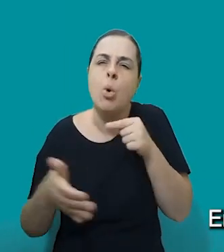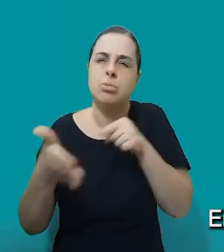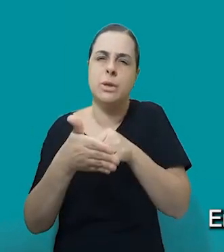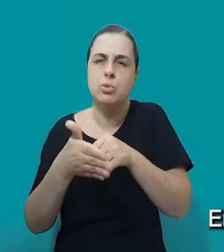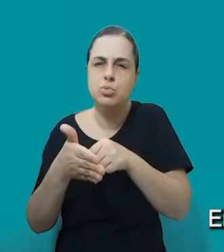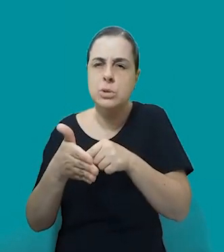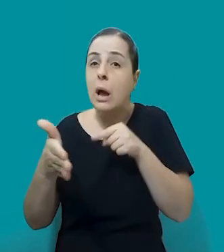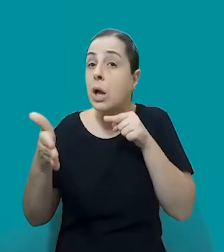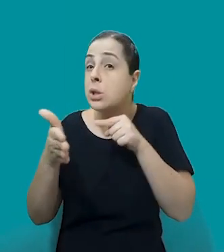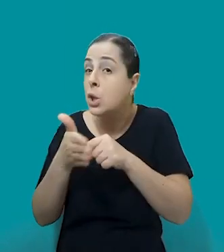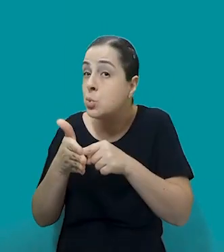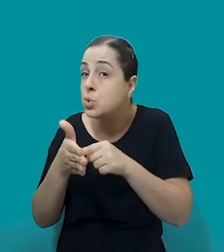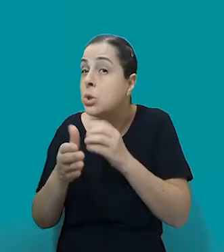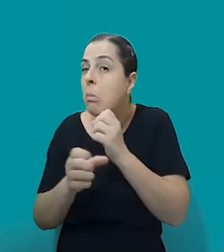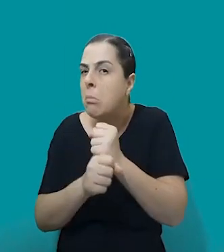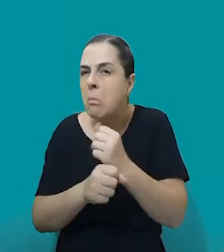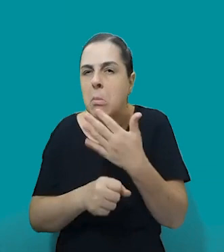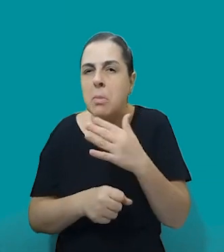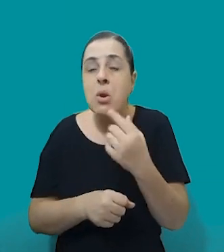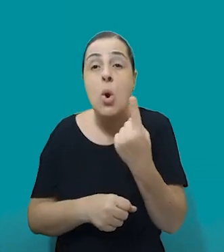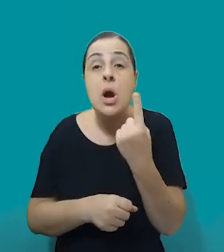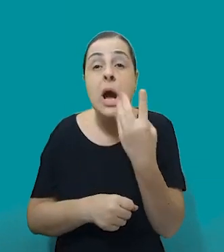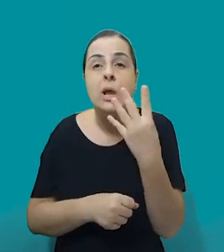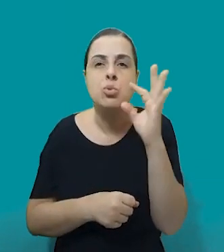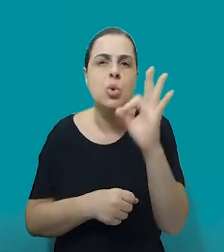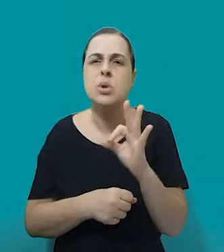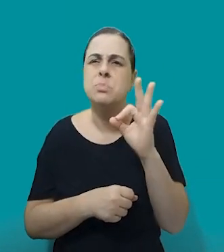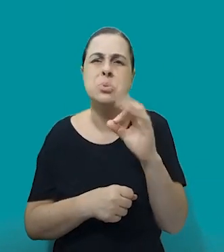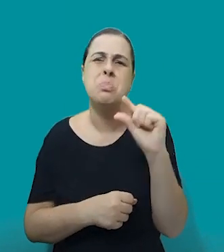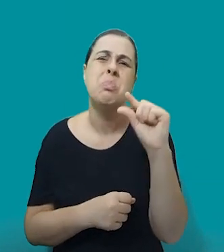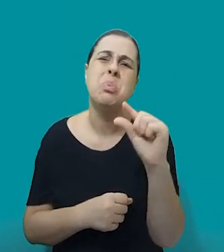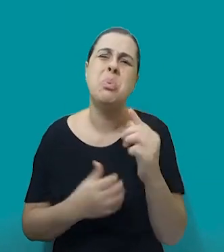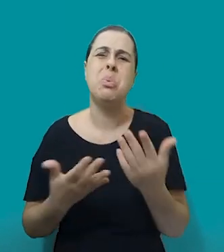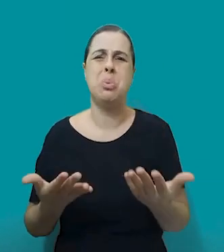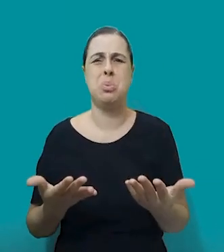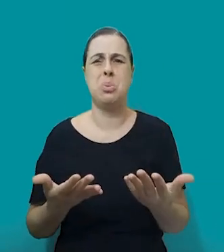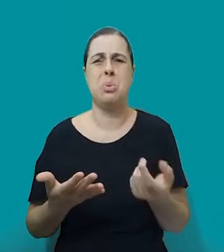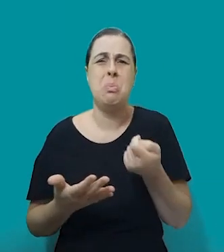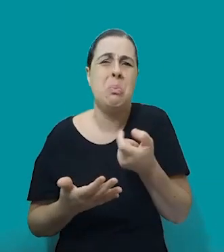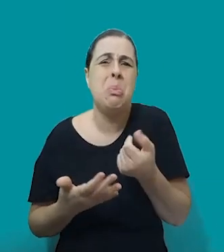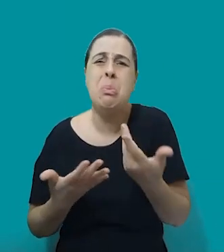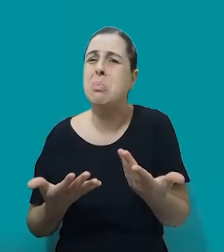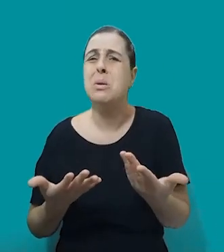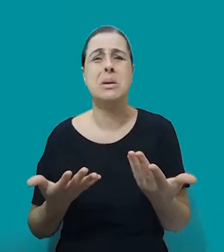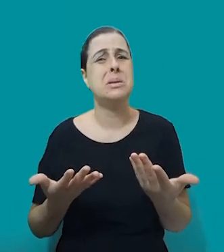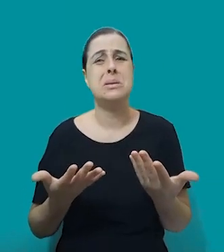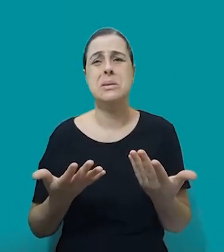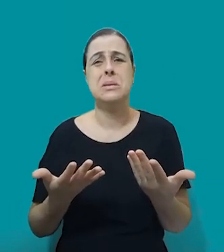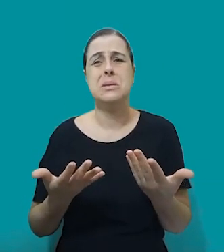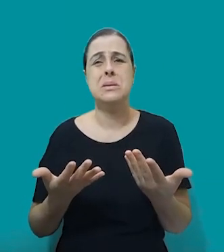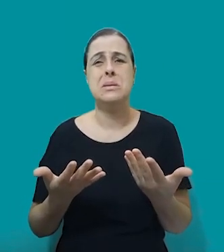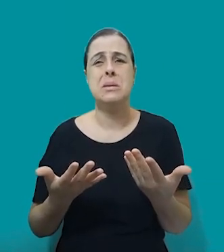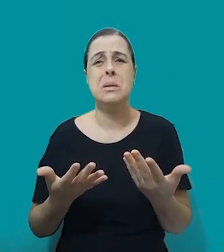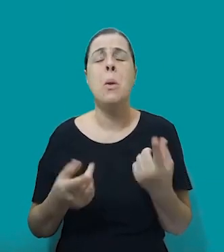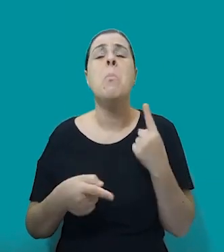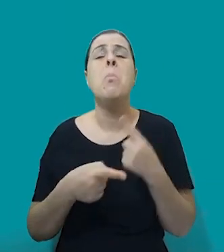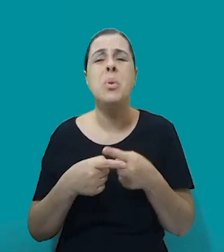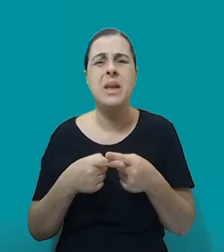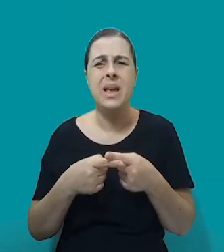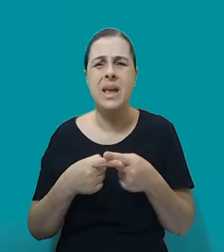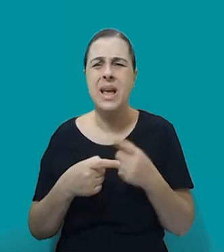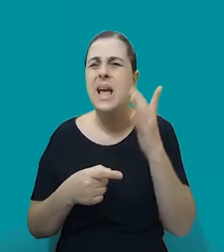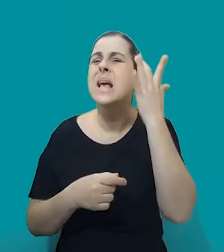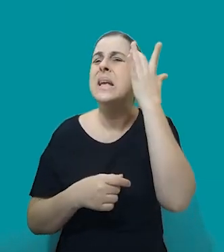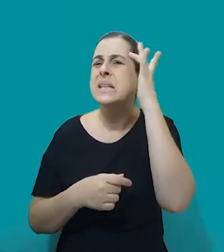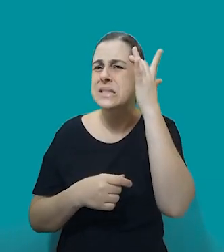muito grande esse número. E aí, por que que essas mulheres não denunciaram, né? A primeira coisa que a gente pensa, será que elas identificaram isso como uma violência? Exato.